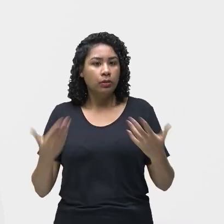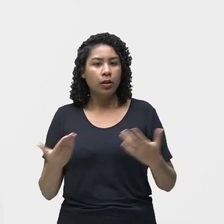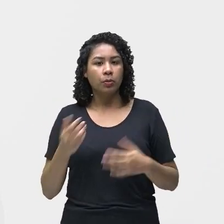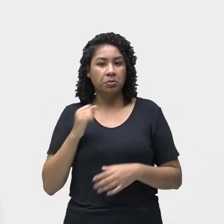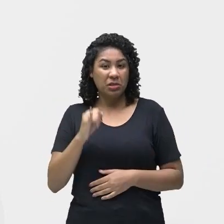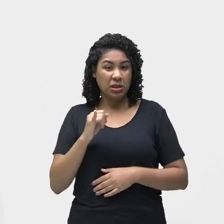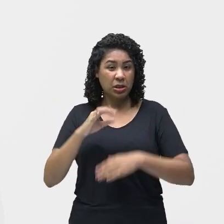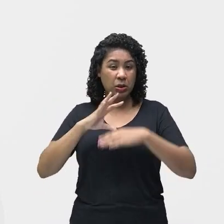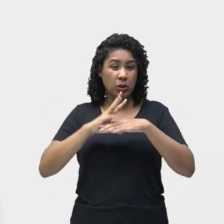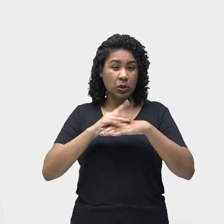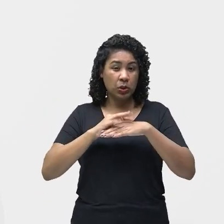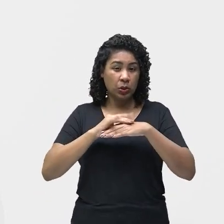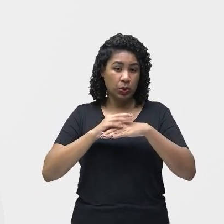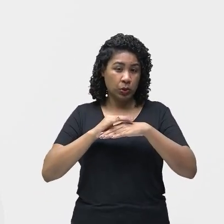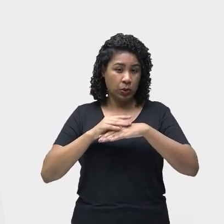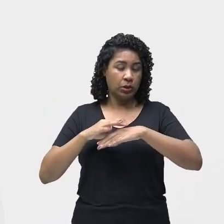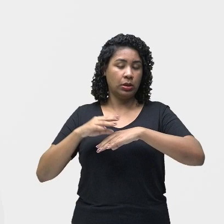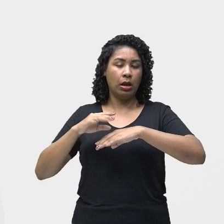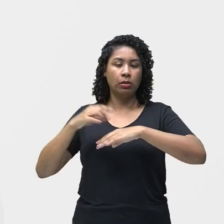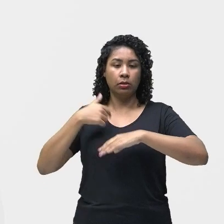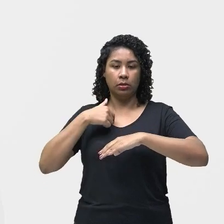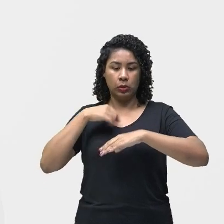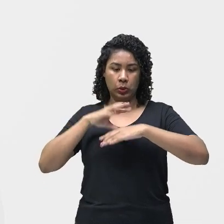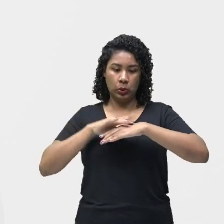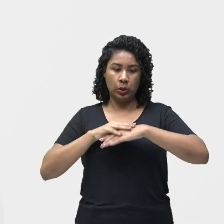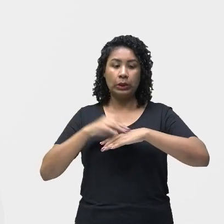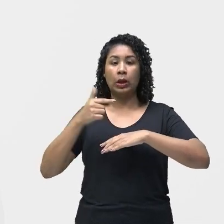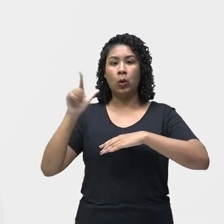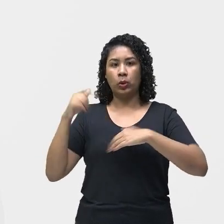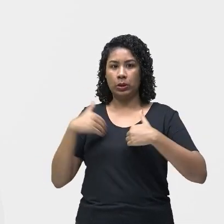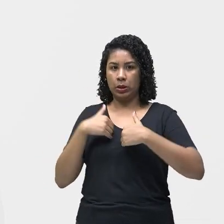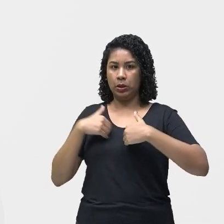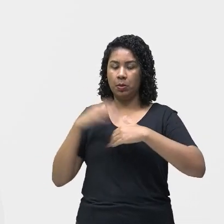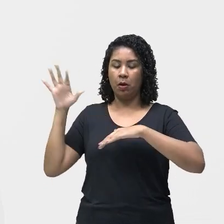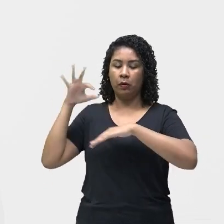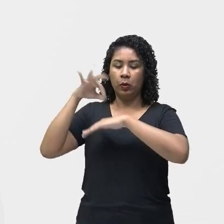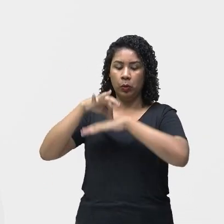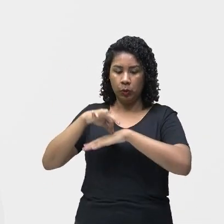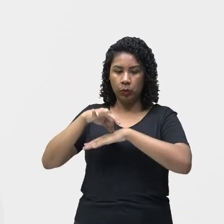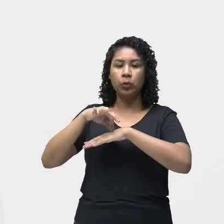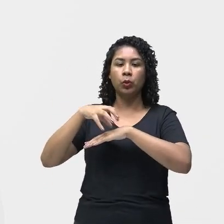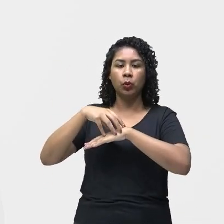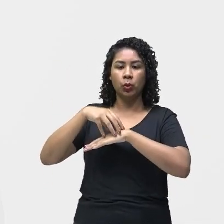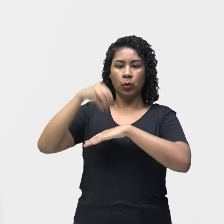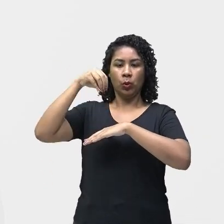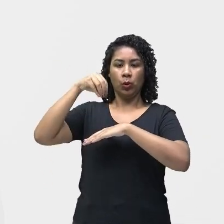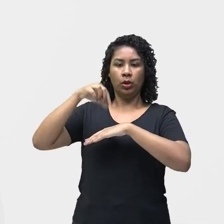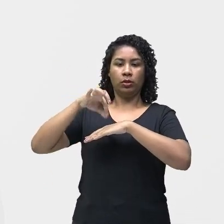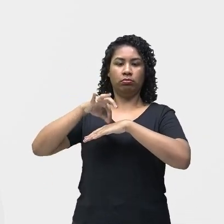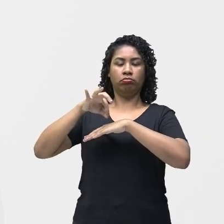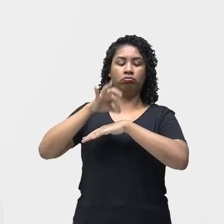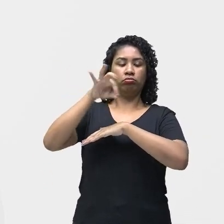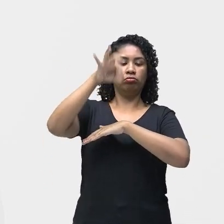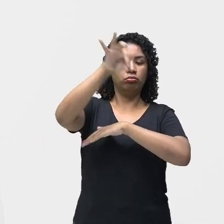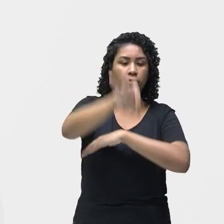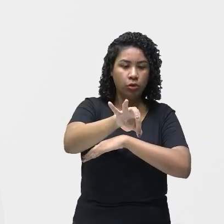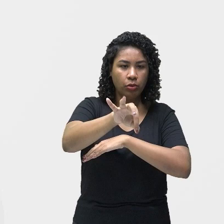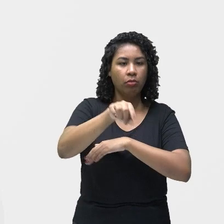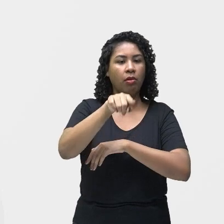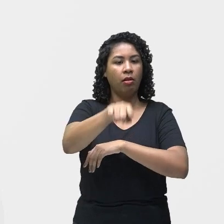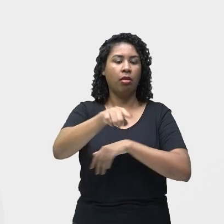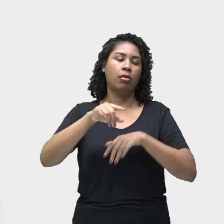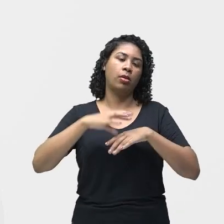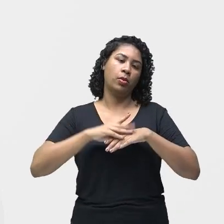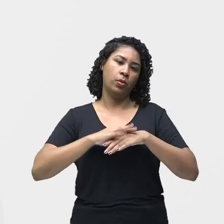passe, vai ter aí algum animal que vai fazer essa transmissão da doença. não pego direto, eu pego por